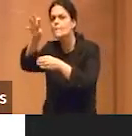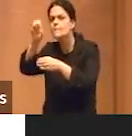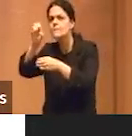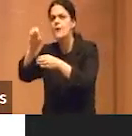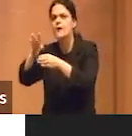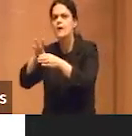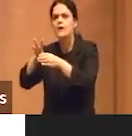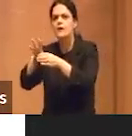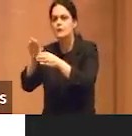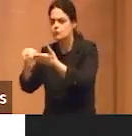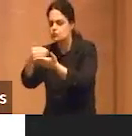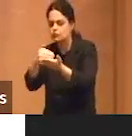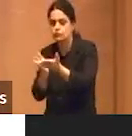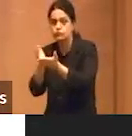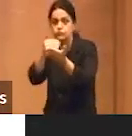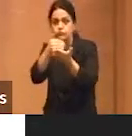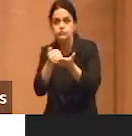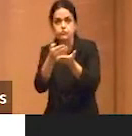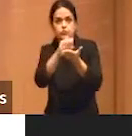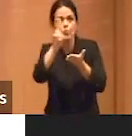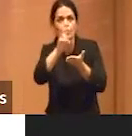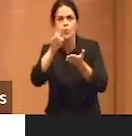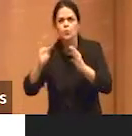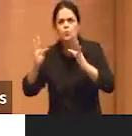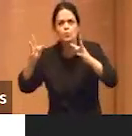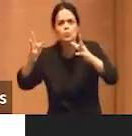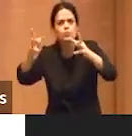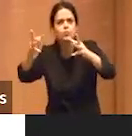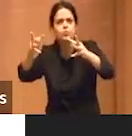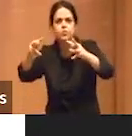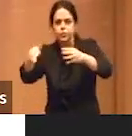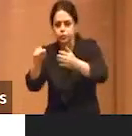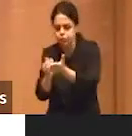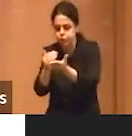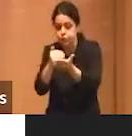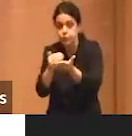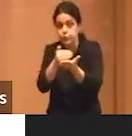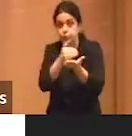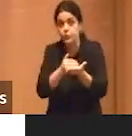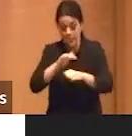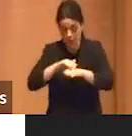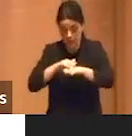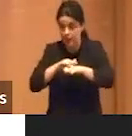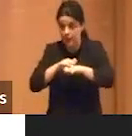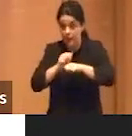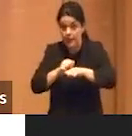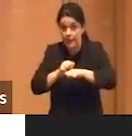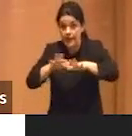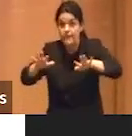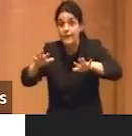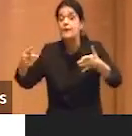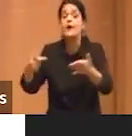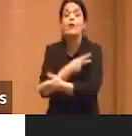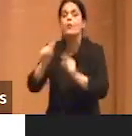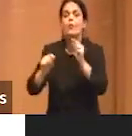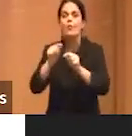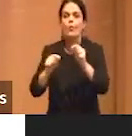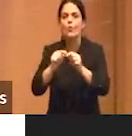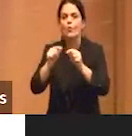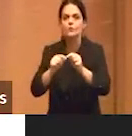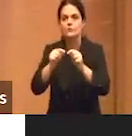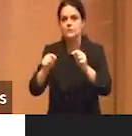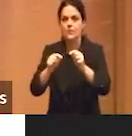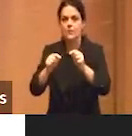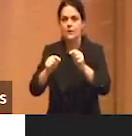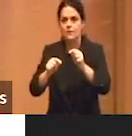pandemia sobrecarregou. E aí, o que é a RNP? Então, vejam, é um círculo virtuoso, quer dizer, a